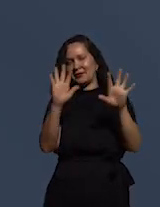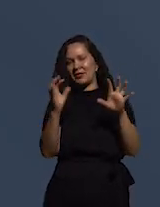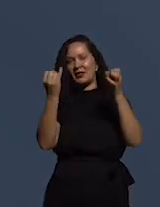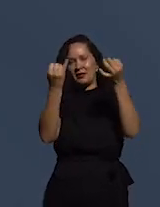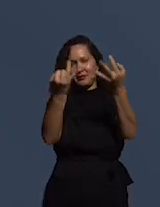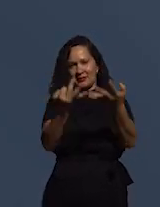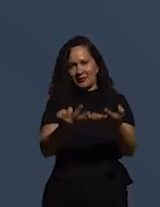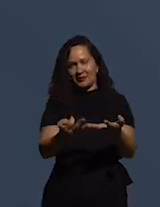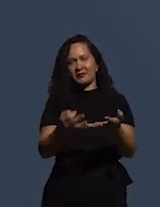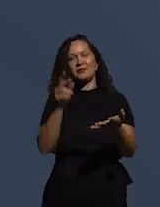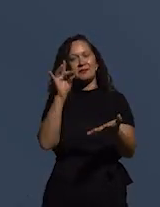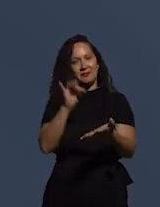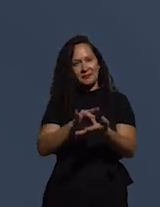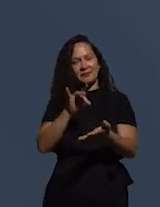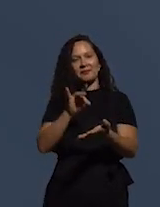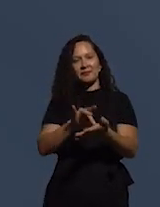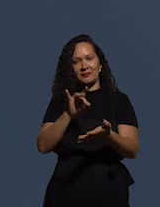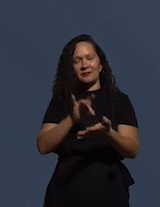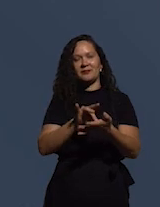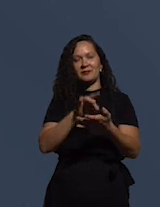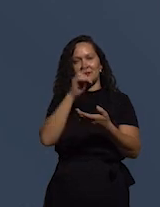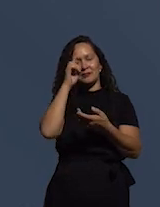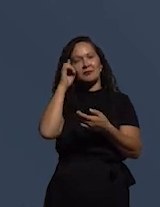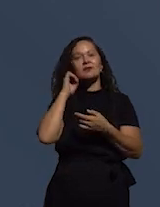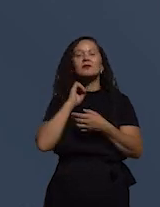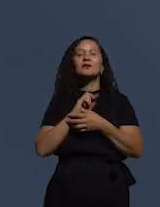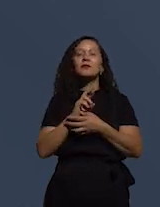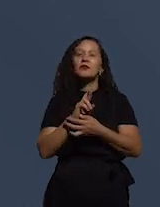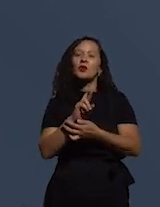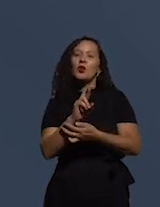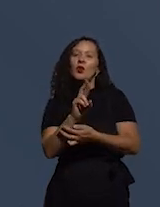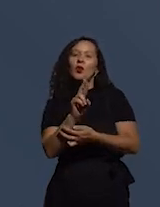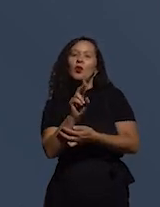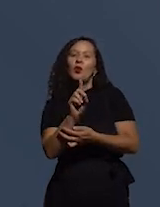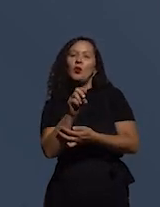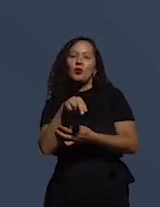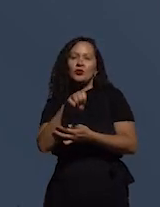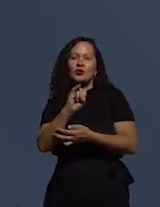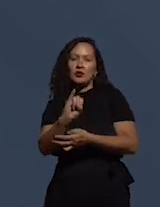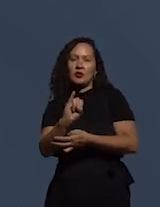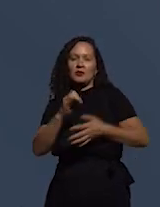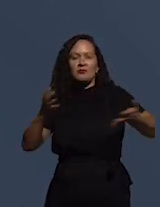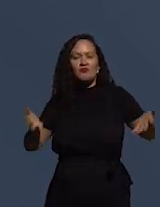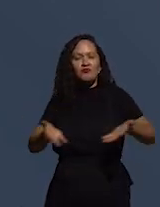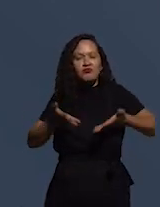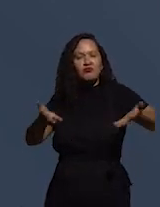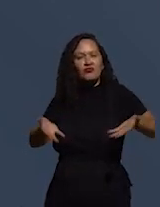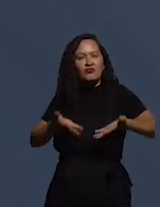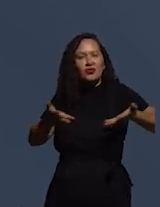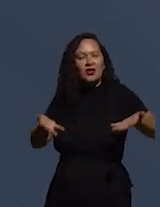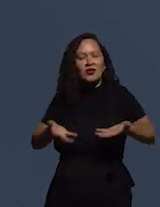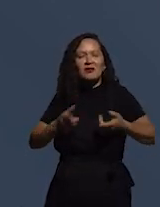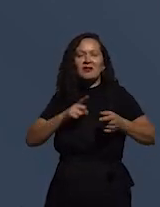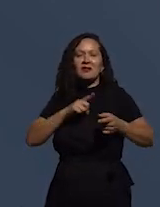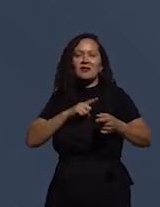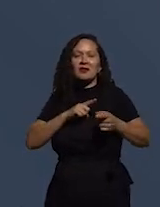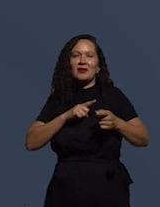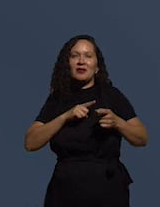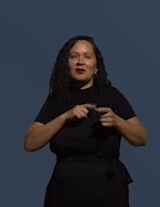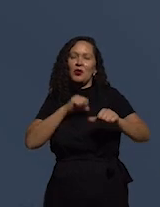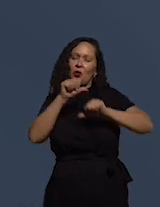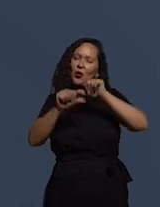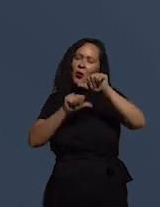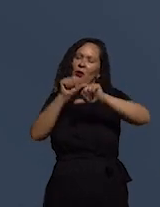fato, caro Rudinei, de certo, provoca um elevadíssimo